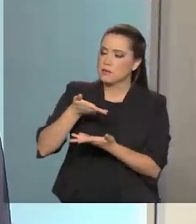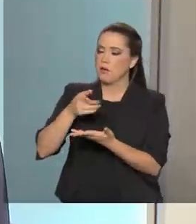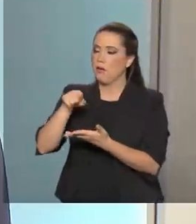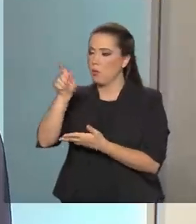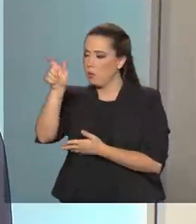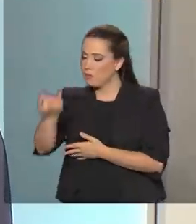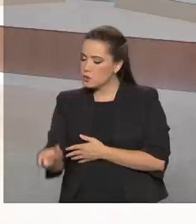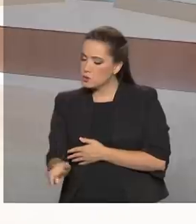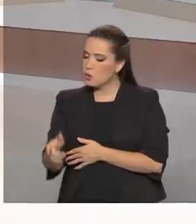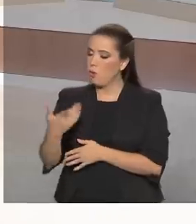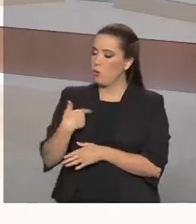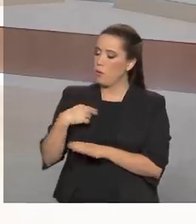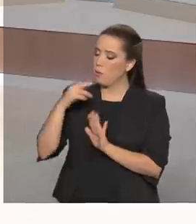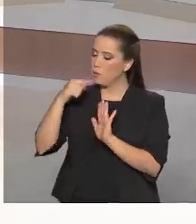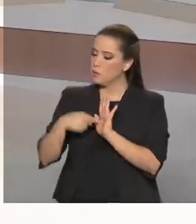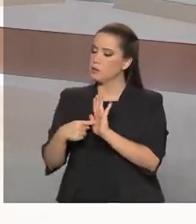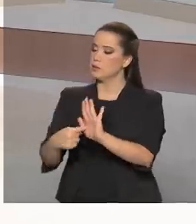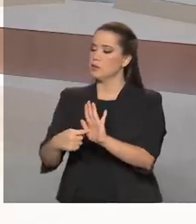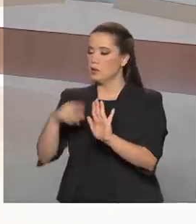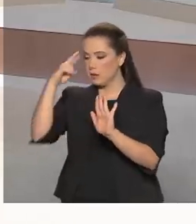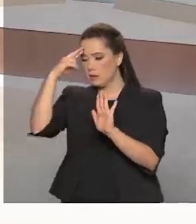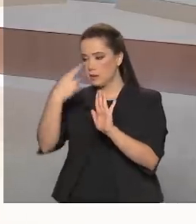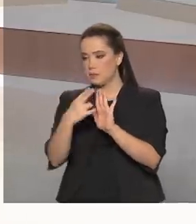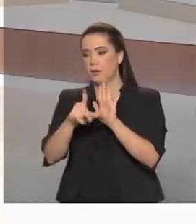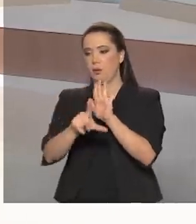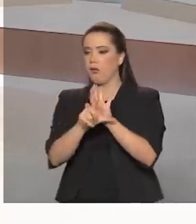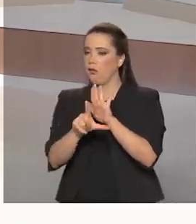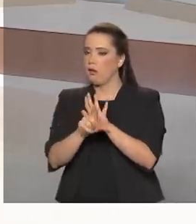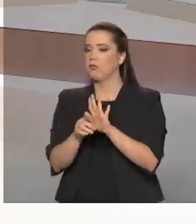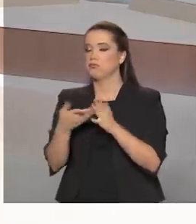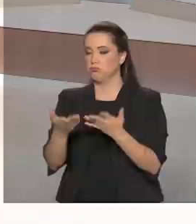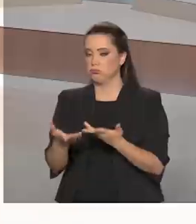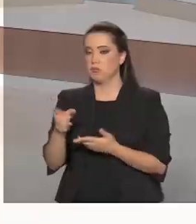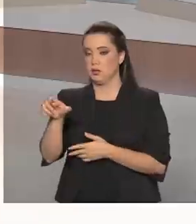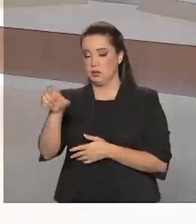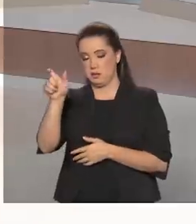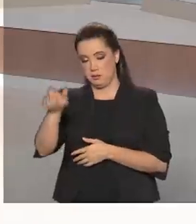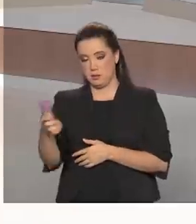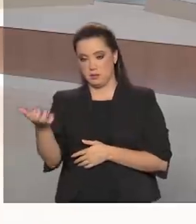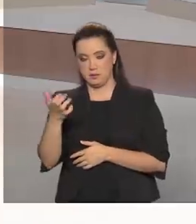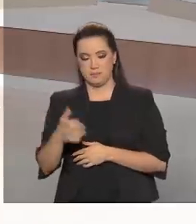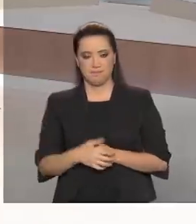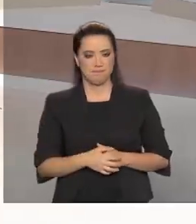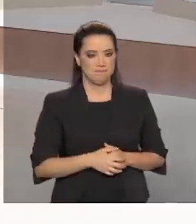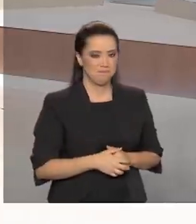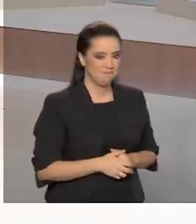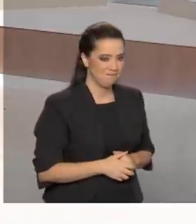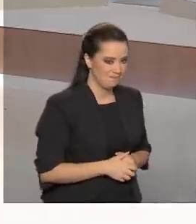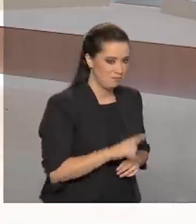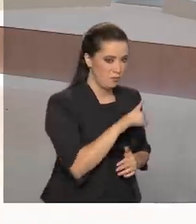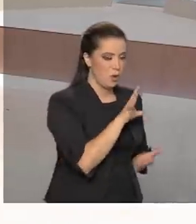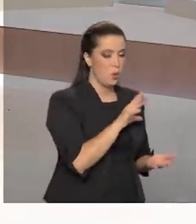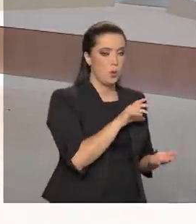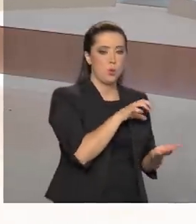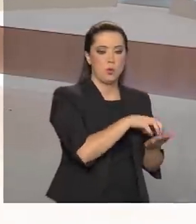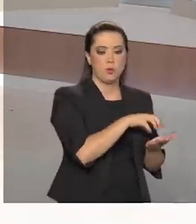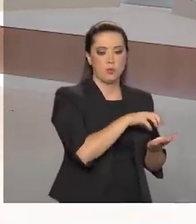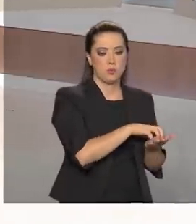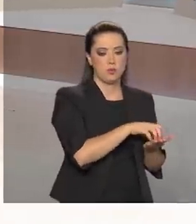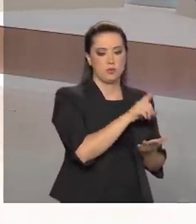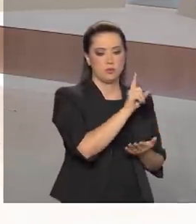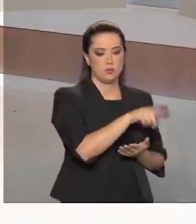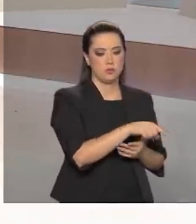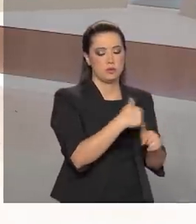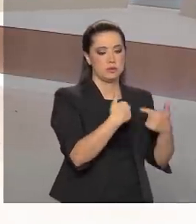ela atende e respeita a LGTB. Isso que é o mais importante hoje. A Autoridade Nacional de Proteção de Dados, ela